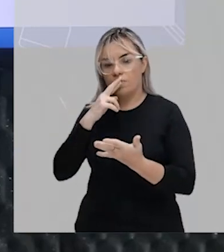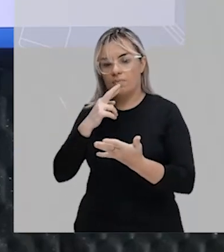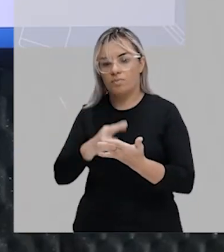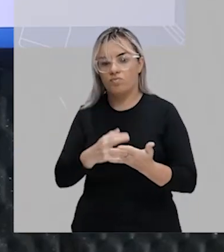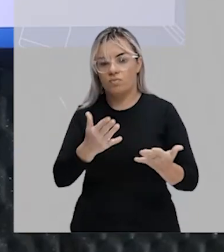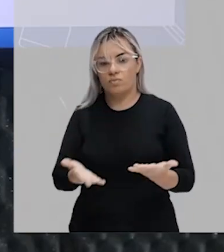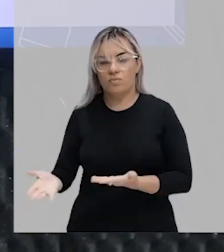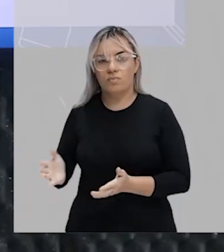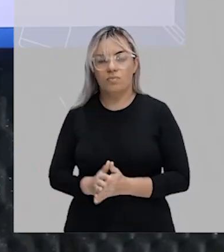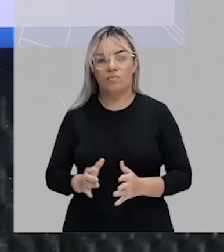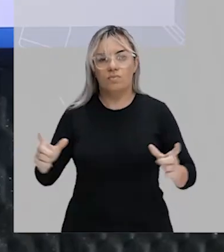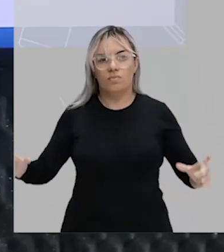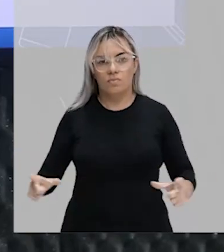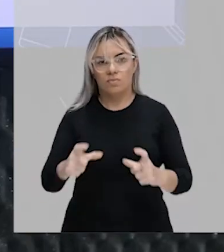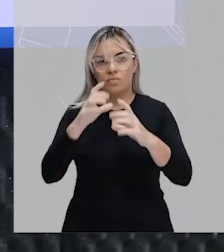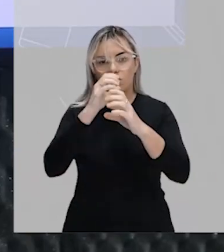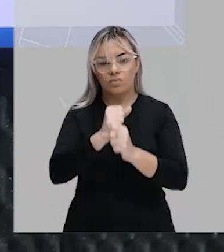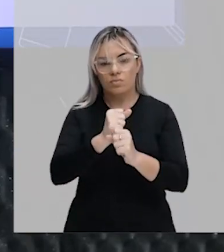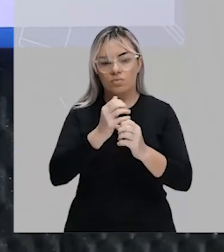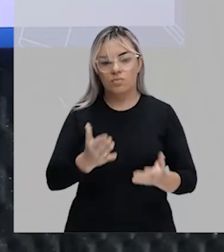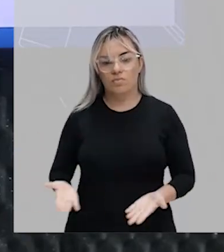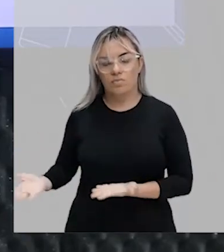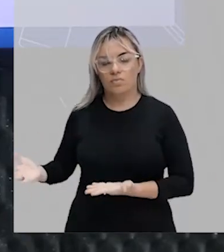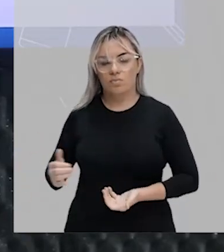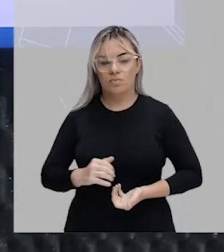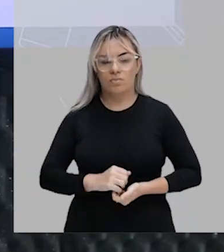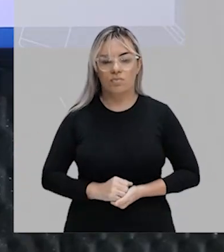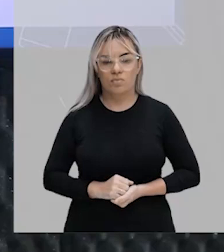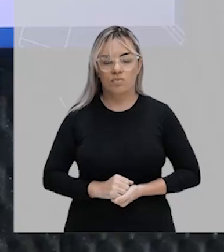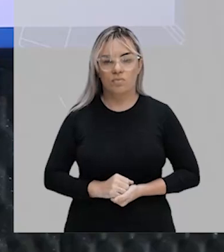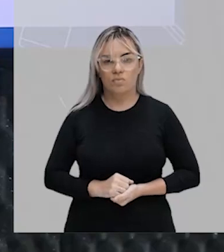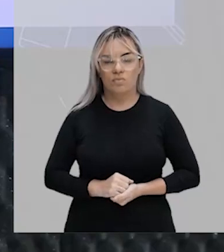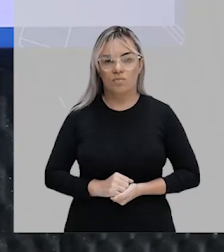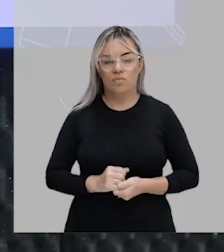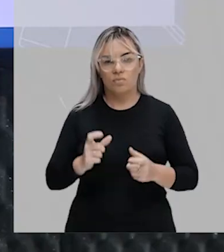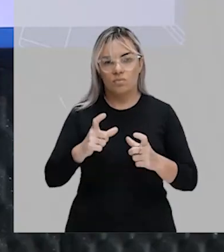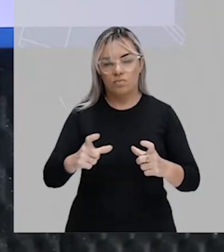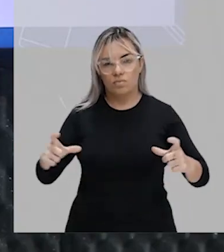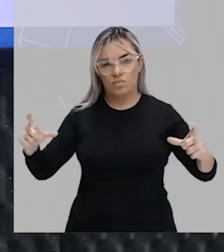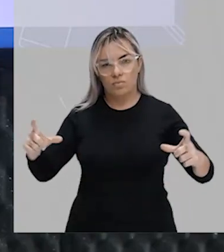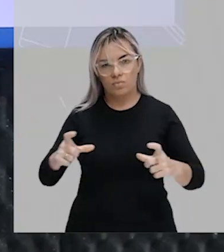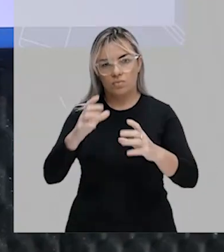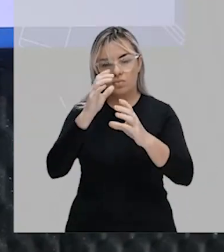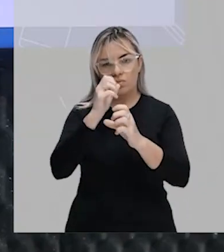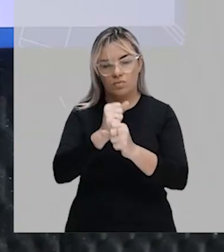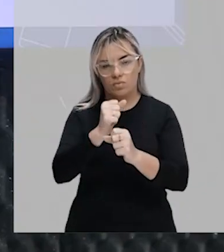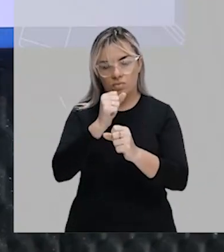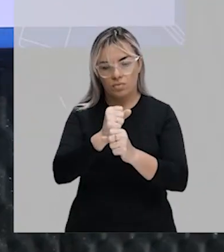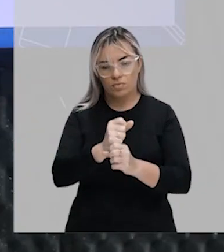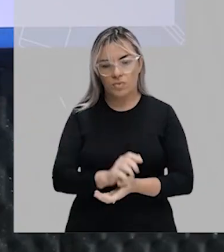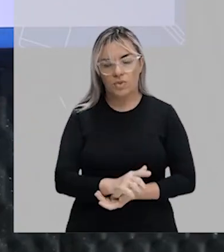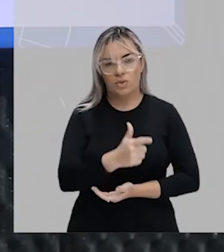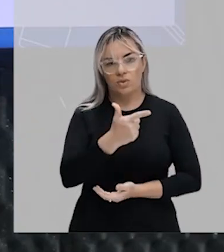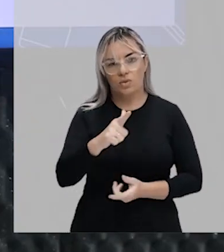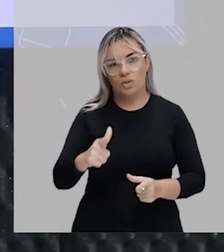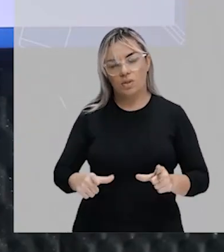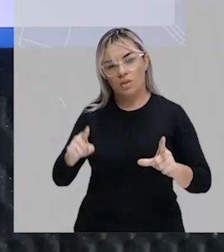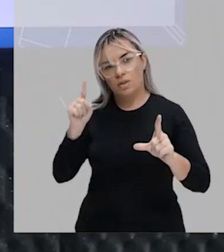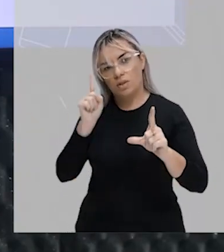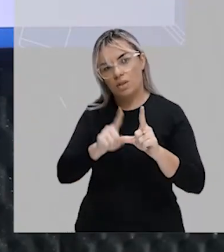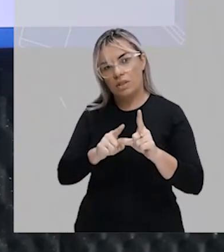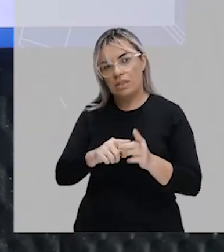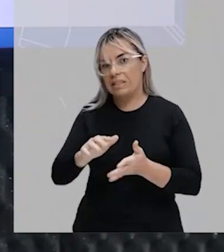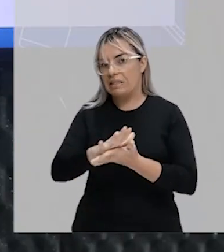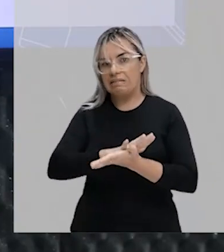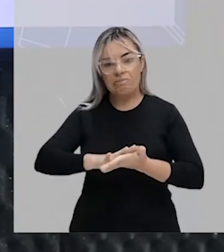para essas expressões numéricas. Gente, aqui, aquelas continhas sem variável, sem nada. Então,